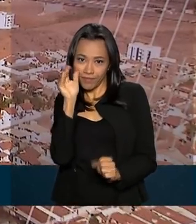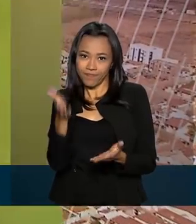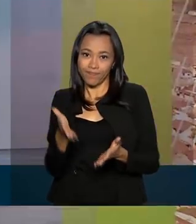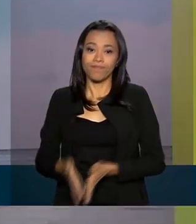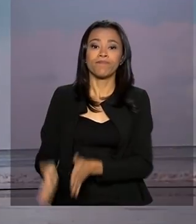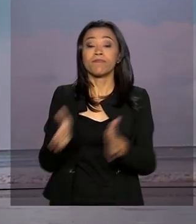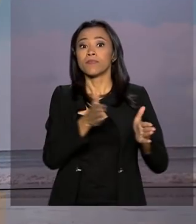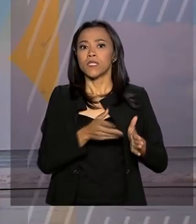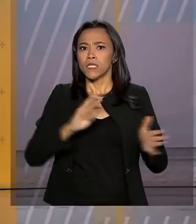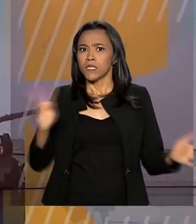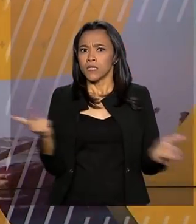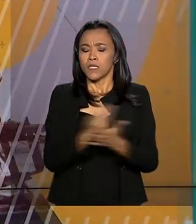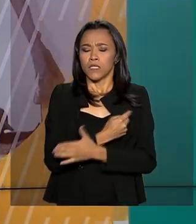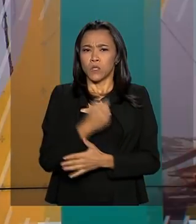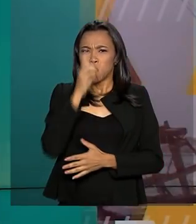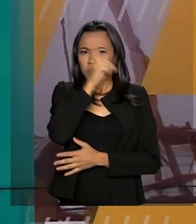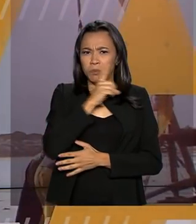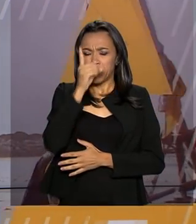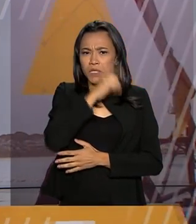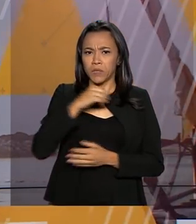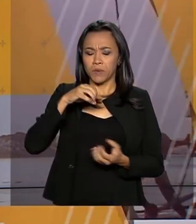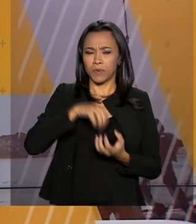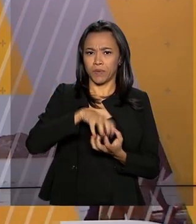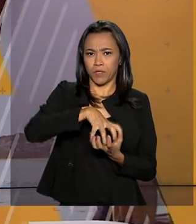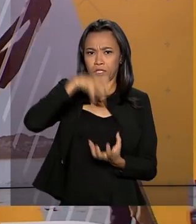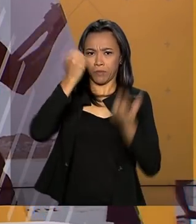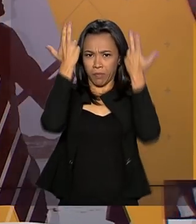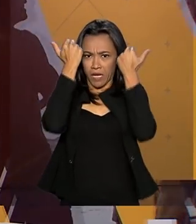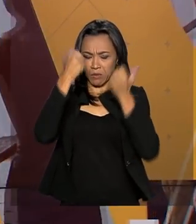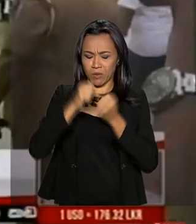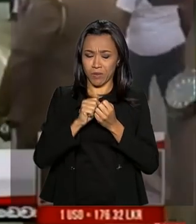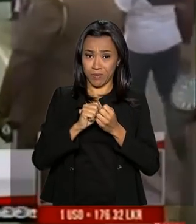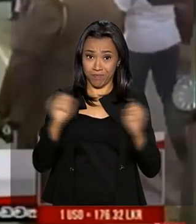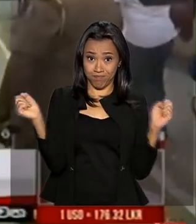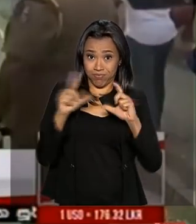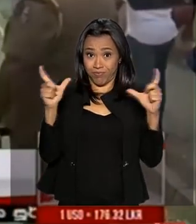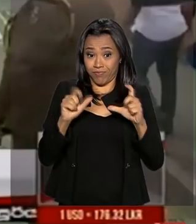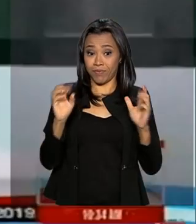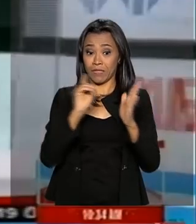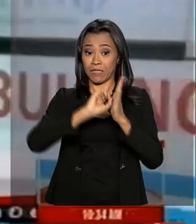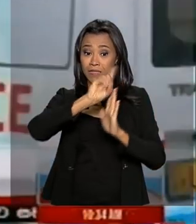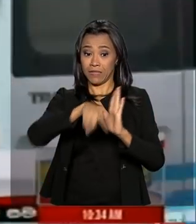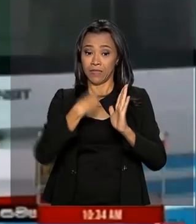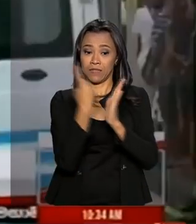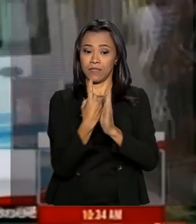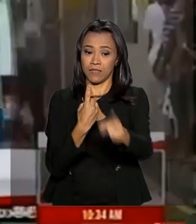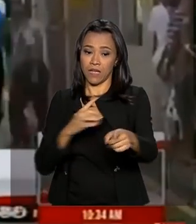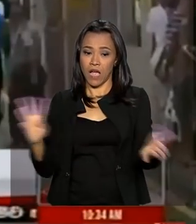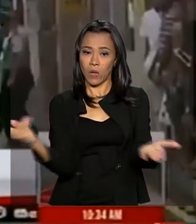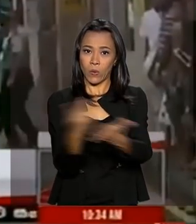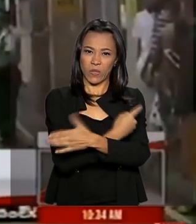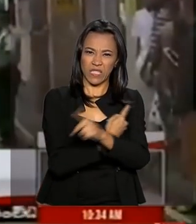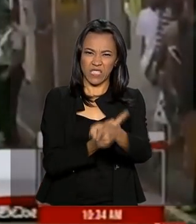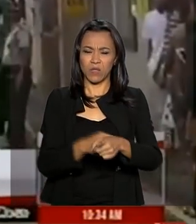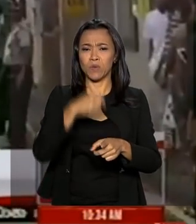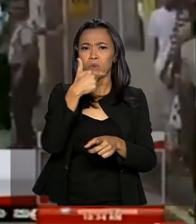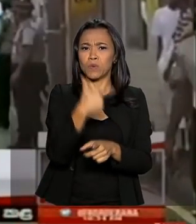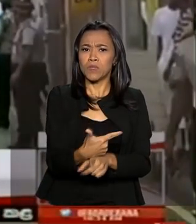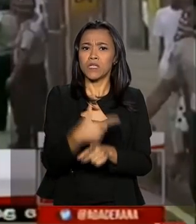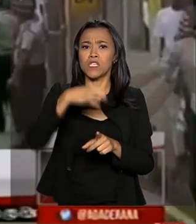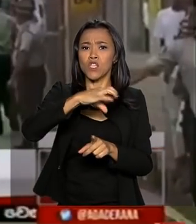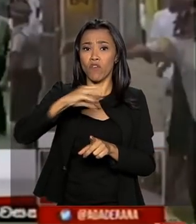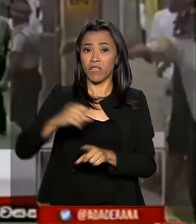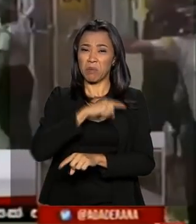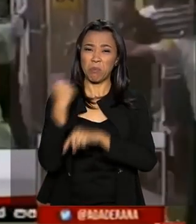Terror no domingo de Páscoa. Explosões em igrejas católicas e hotéis no Sri Lanka deixam pelo menos 290 mortos e